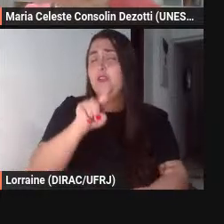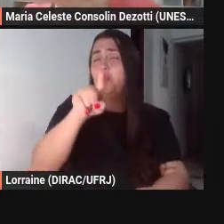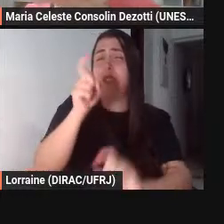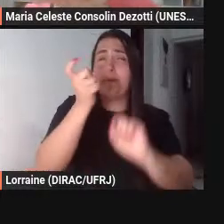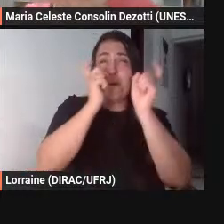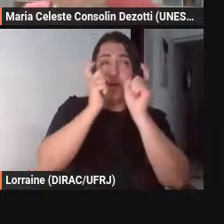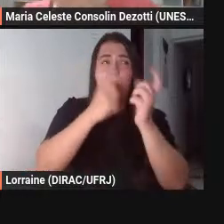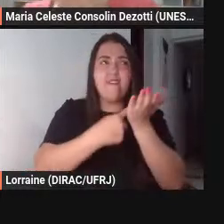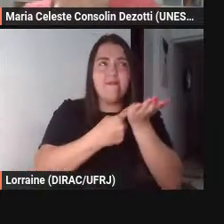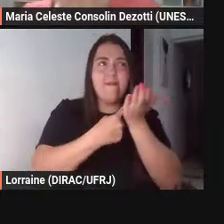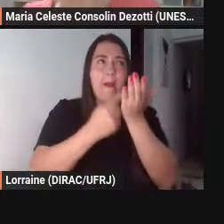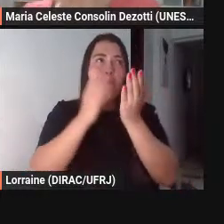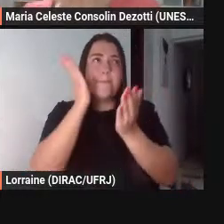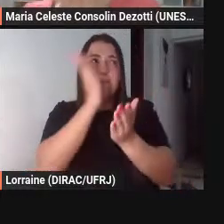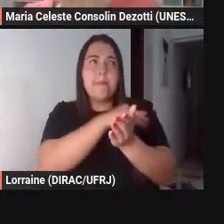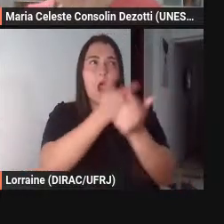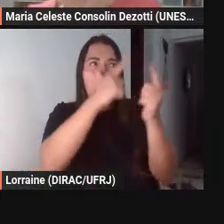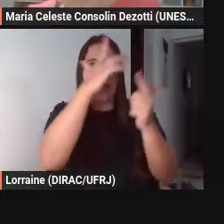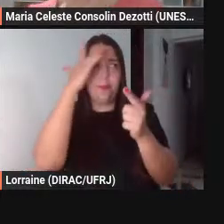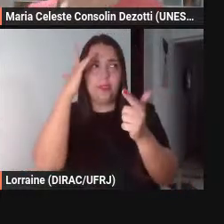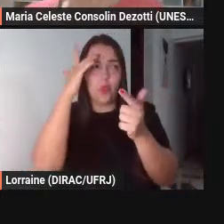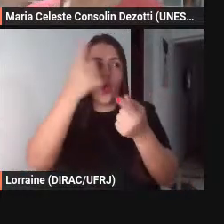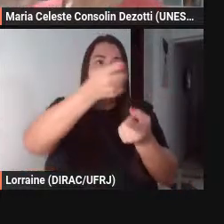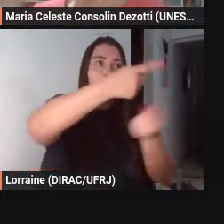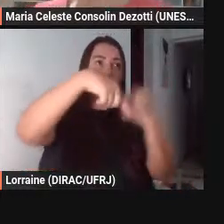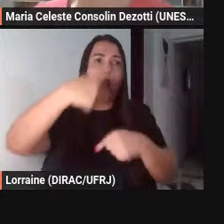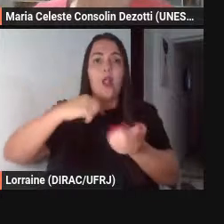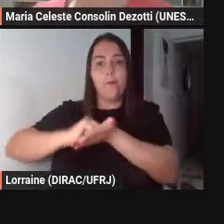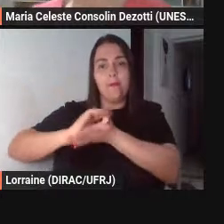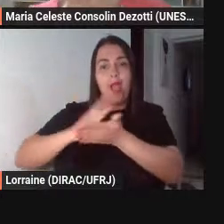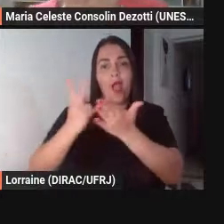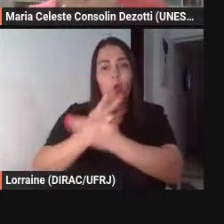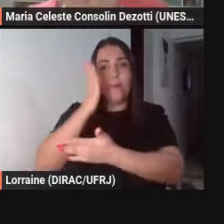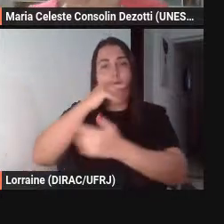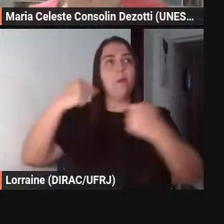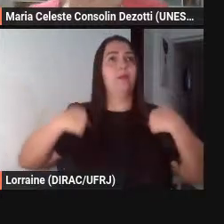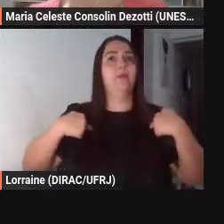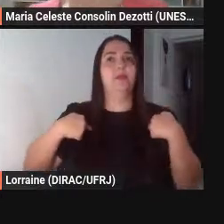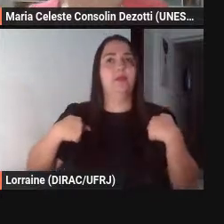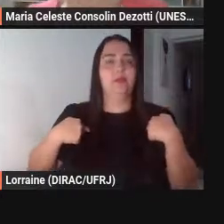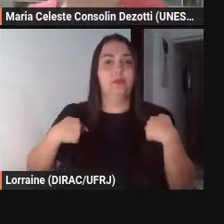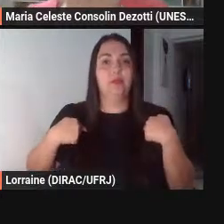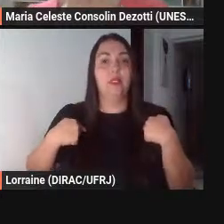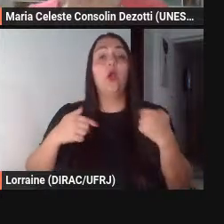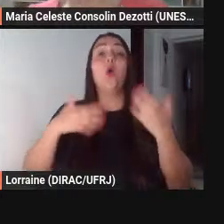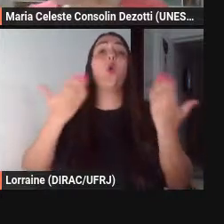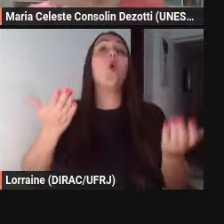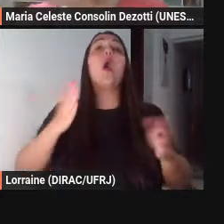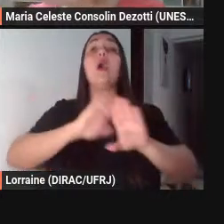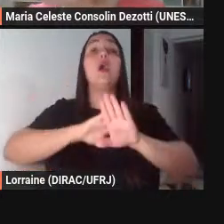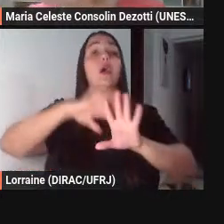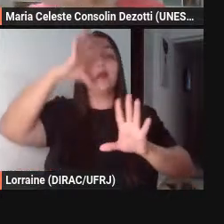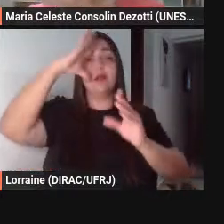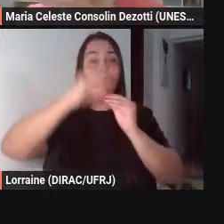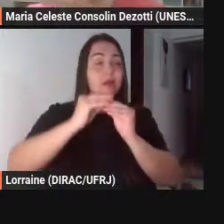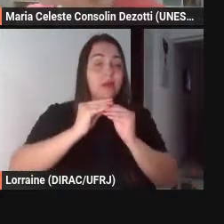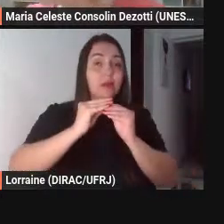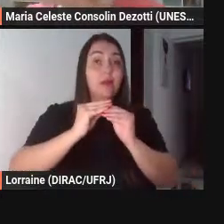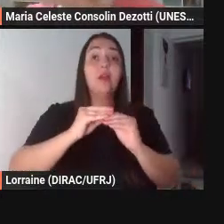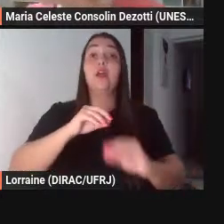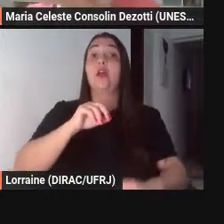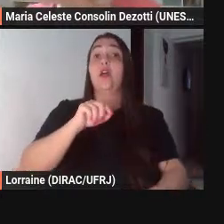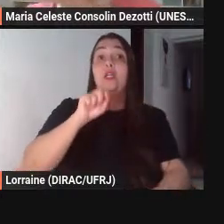reverte para si próprio a maquinação qual é o ensinamento aquele que maquina